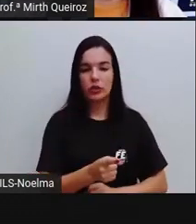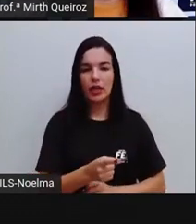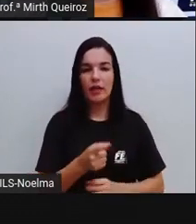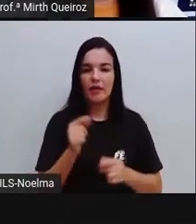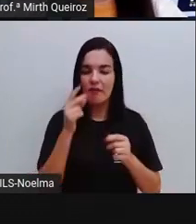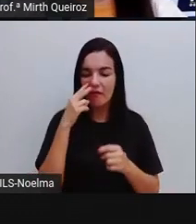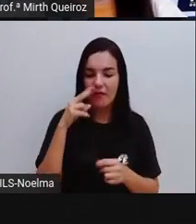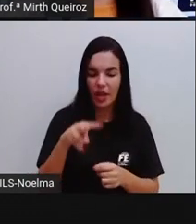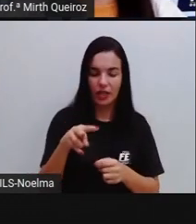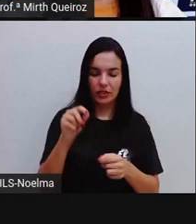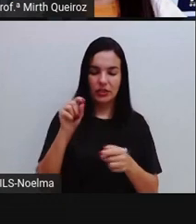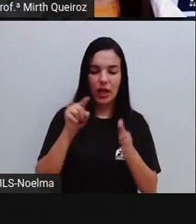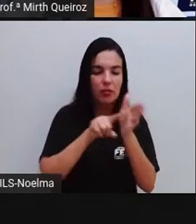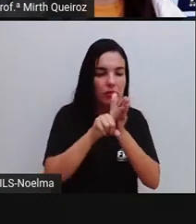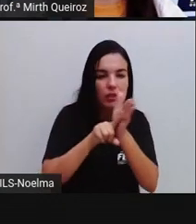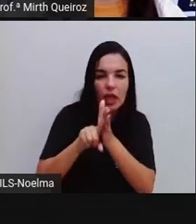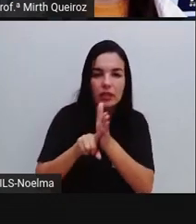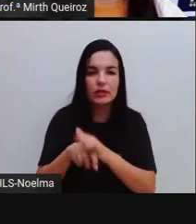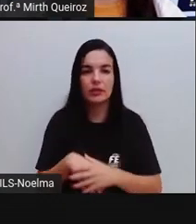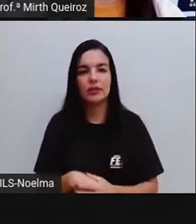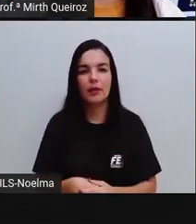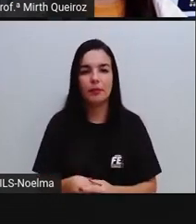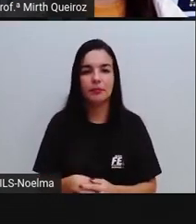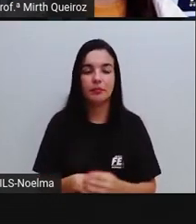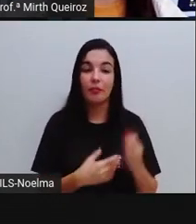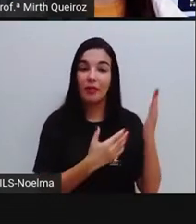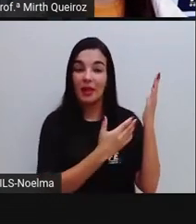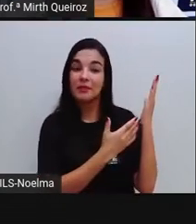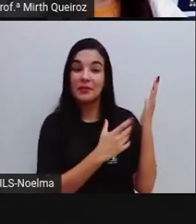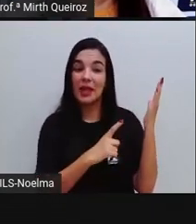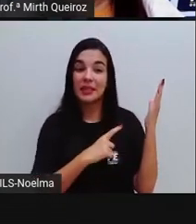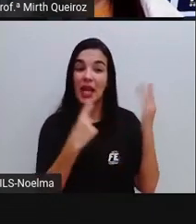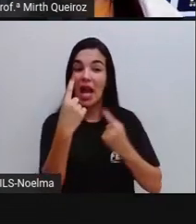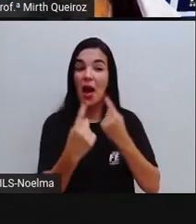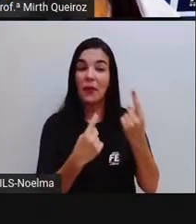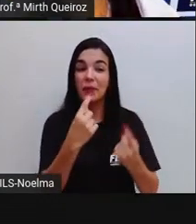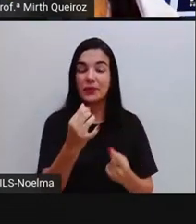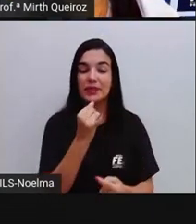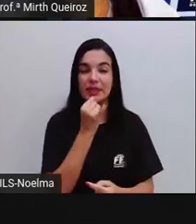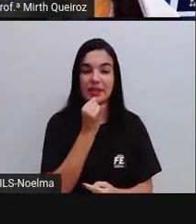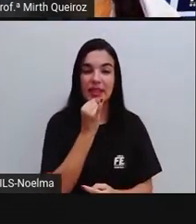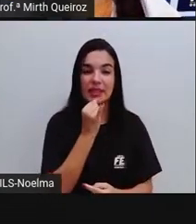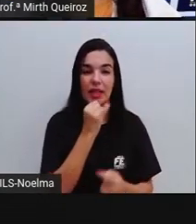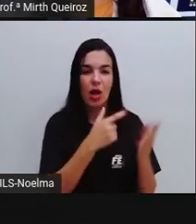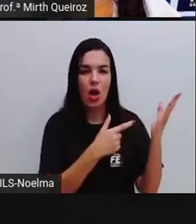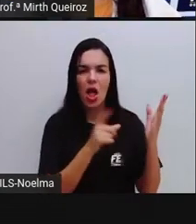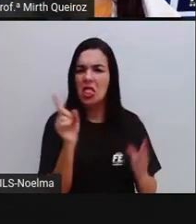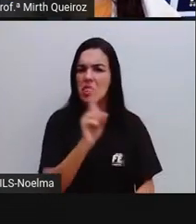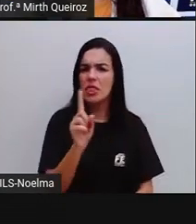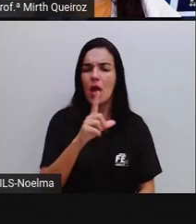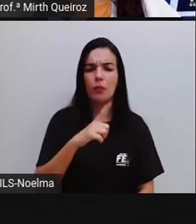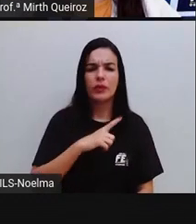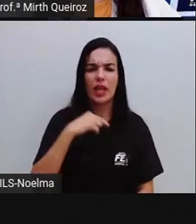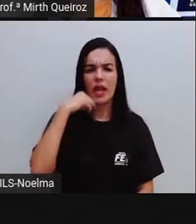analise. E aí, a gente tem alguns exemplos, né, não tenha vergonha de pagar menos.